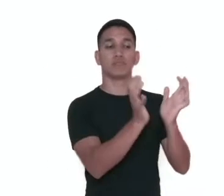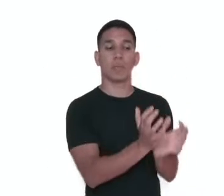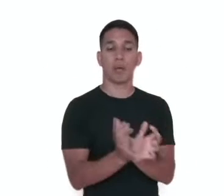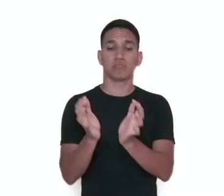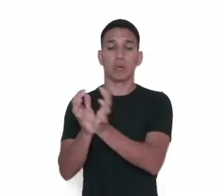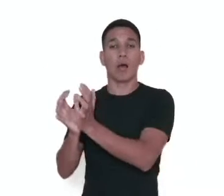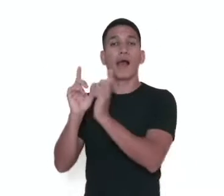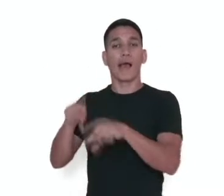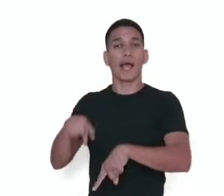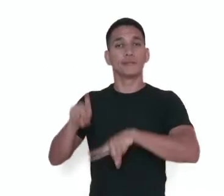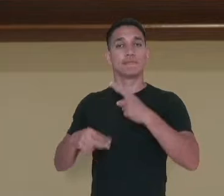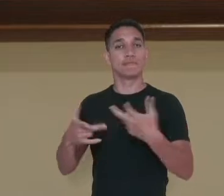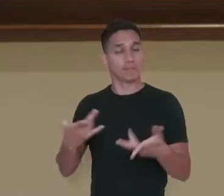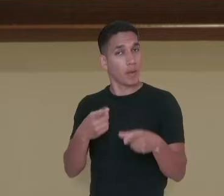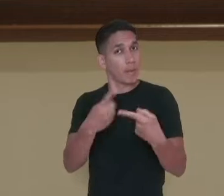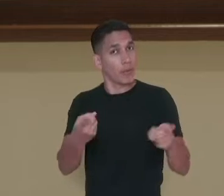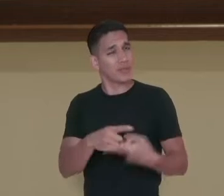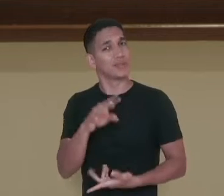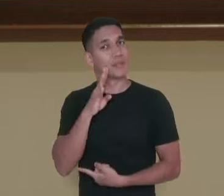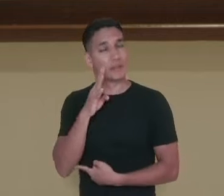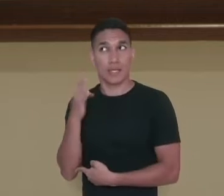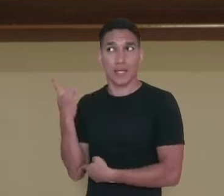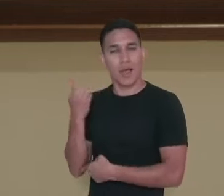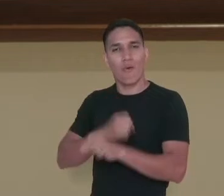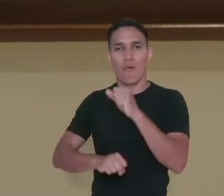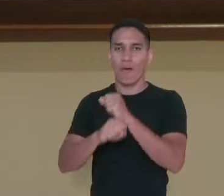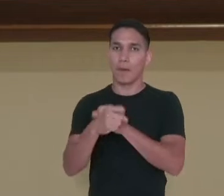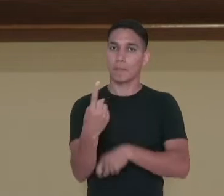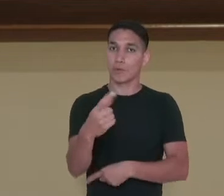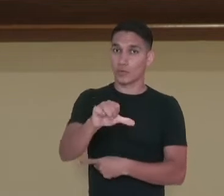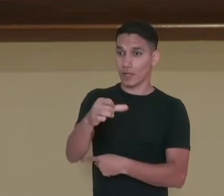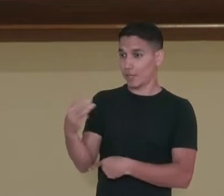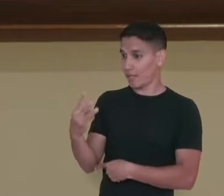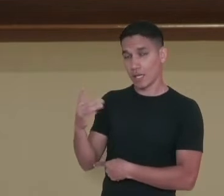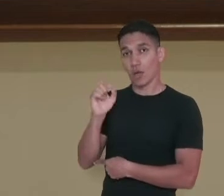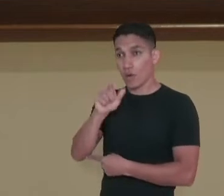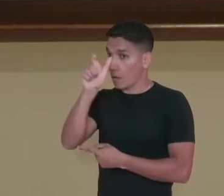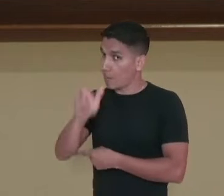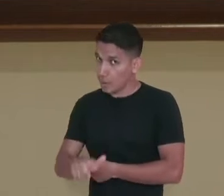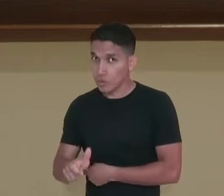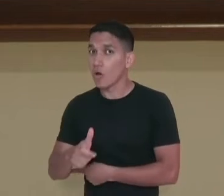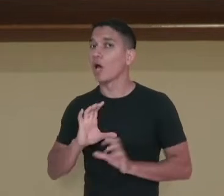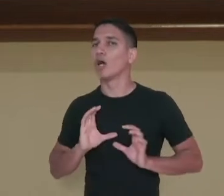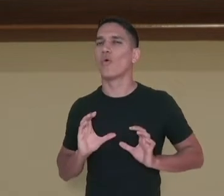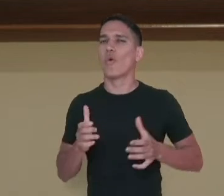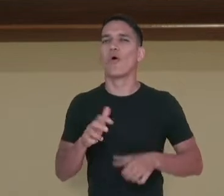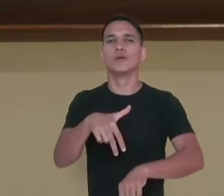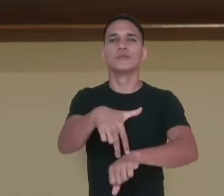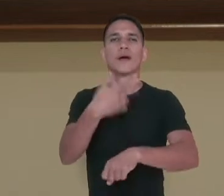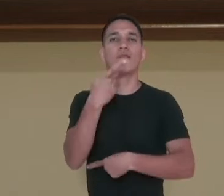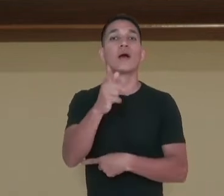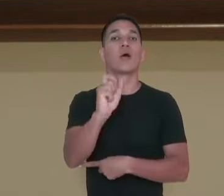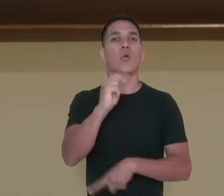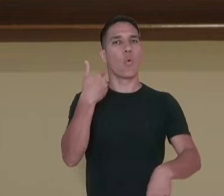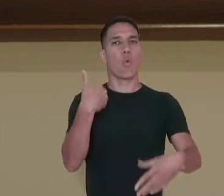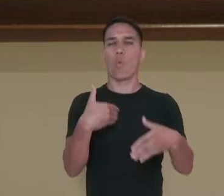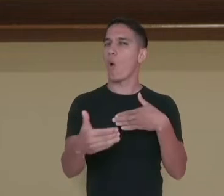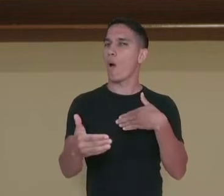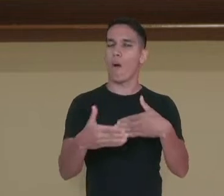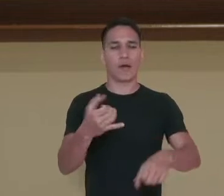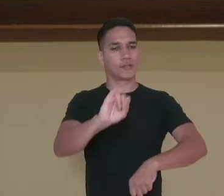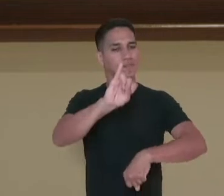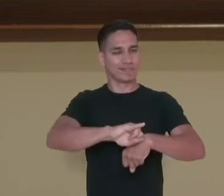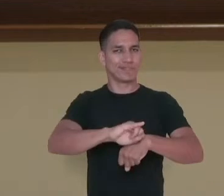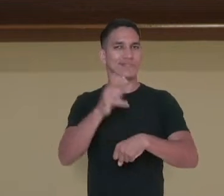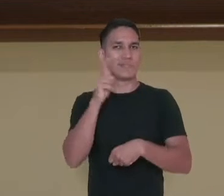instrumento musical. Olha só que legal, em 1933, um cara ousou em dizer que qualquer instrumento que